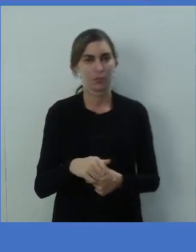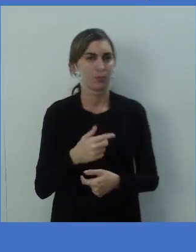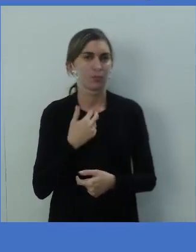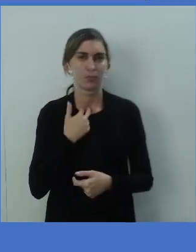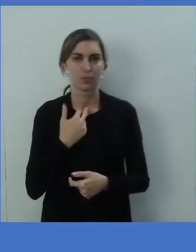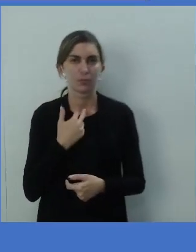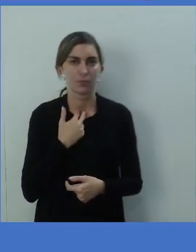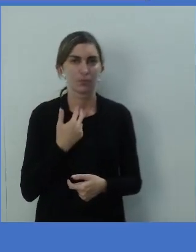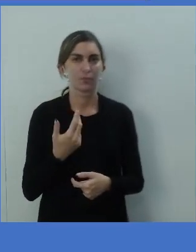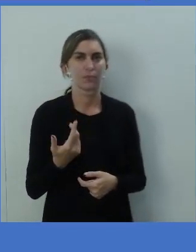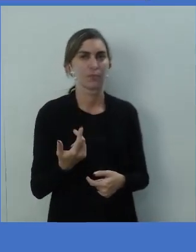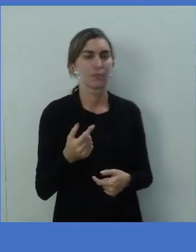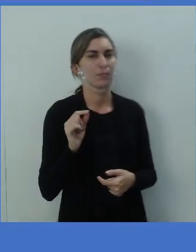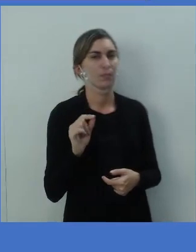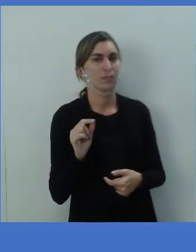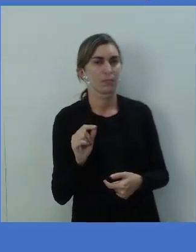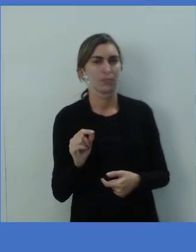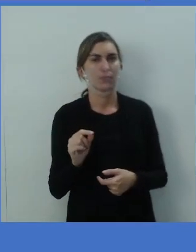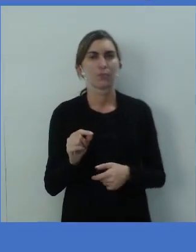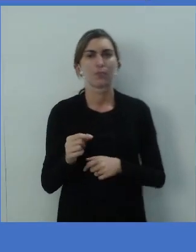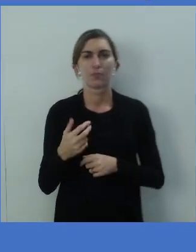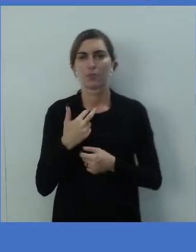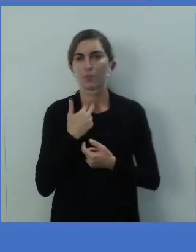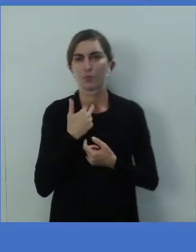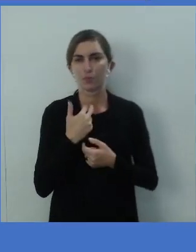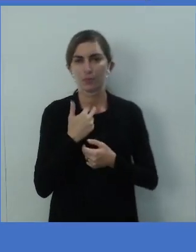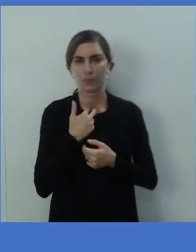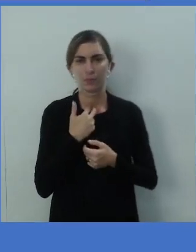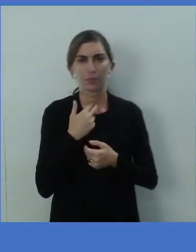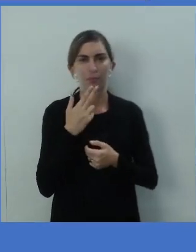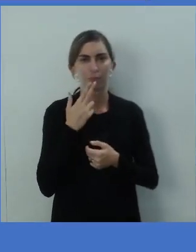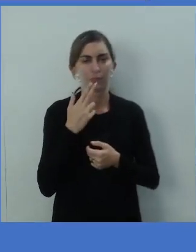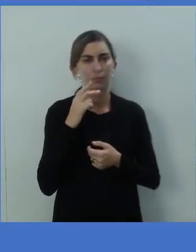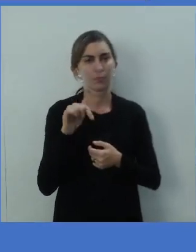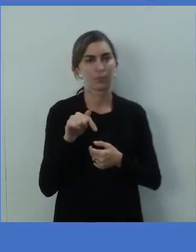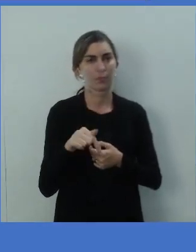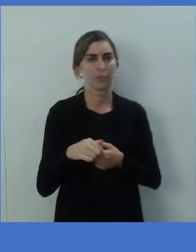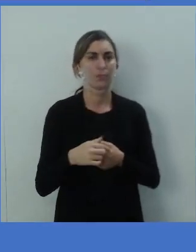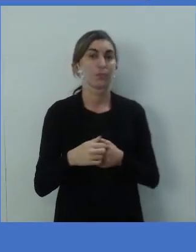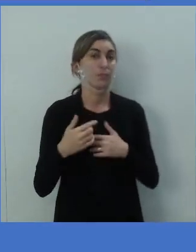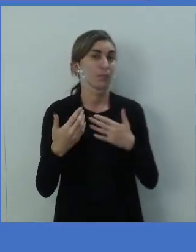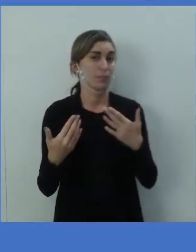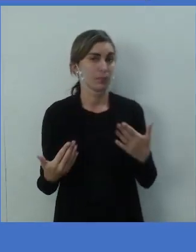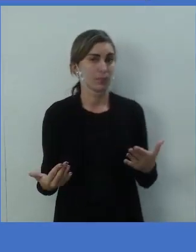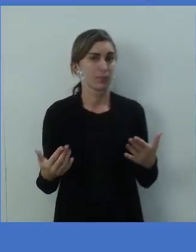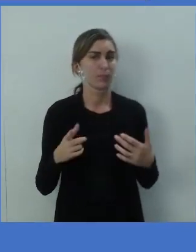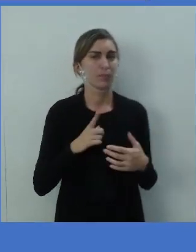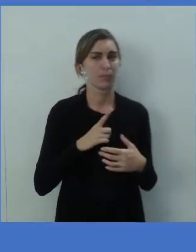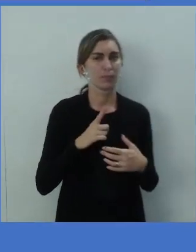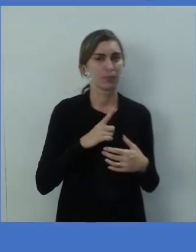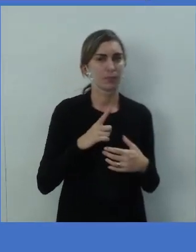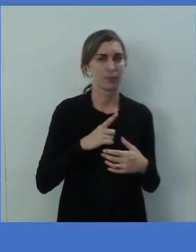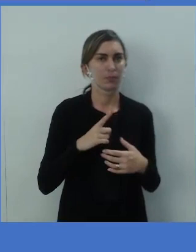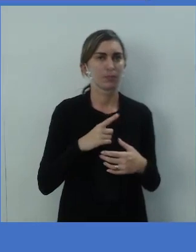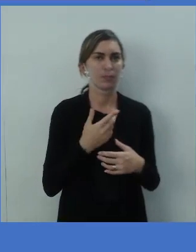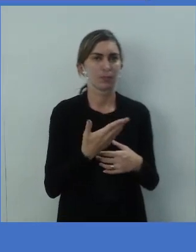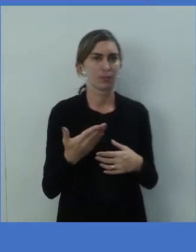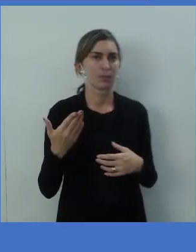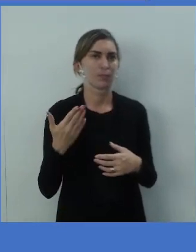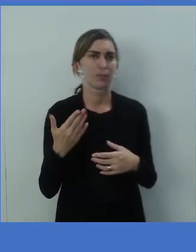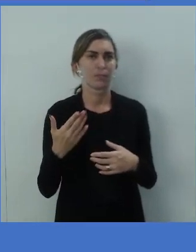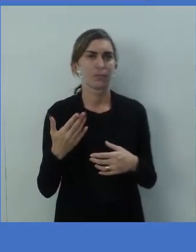smoke here. Você não pode fumar aqui. E aí, a gente tem aí o tall story,